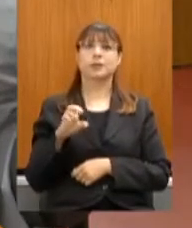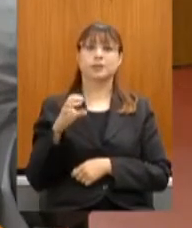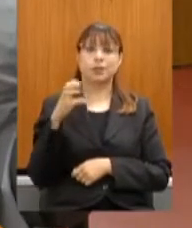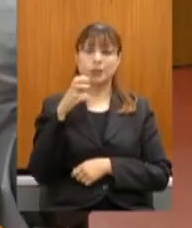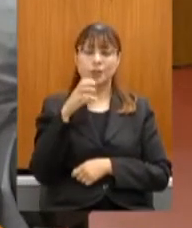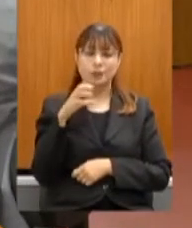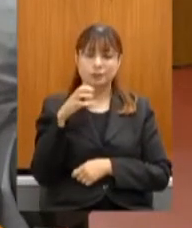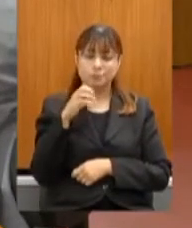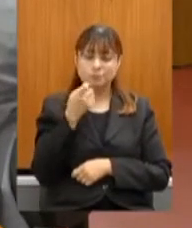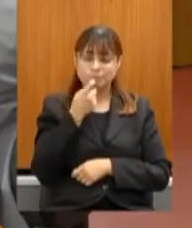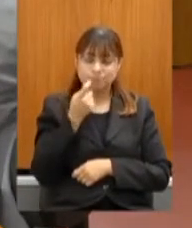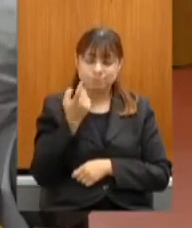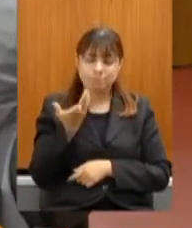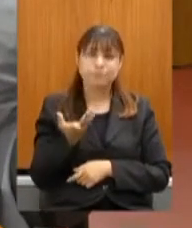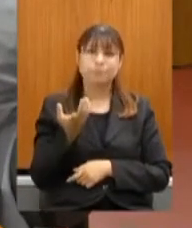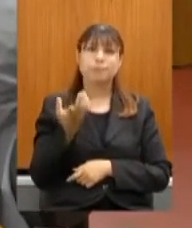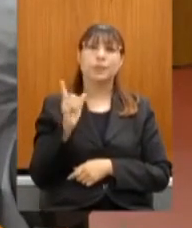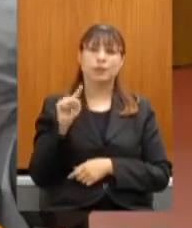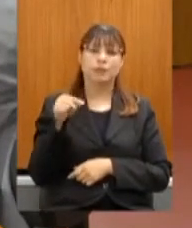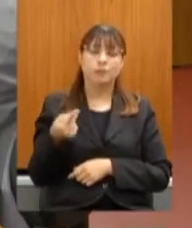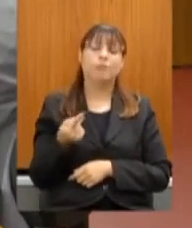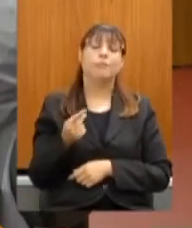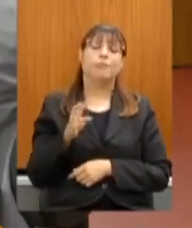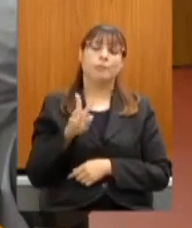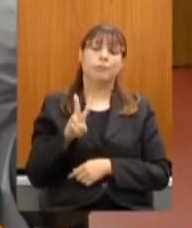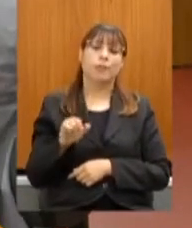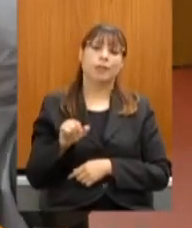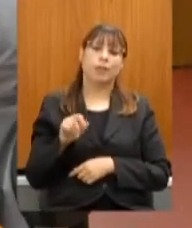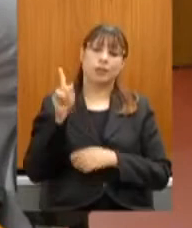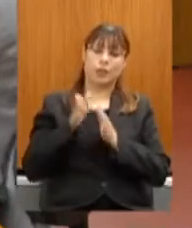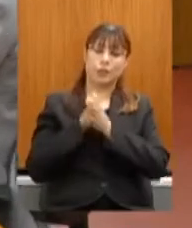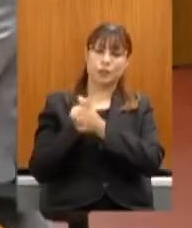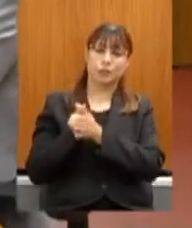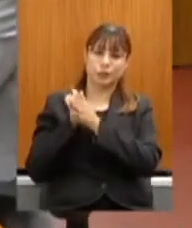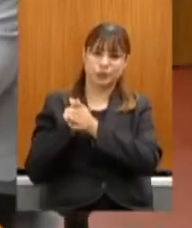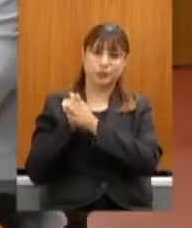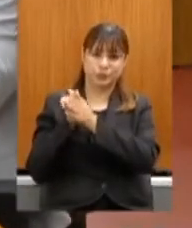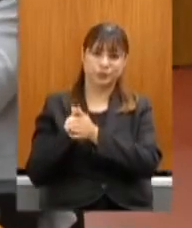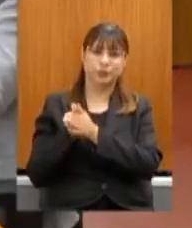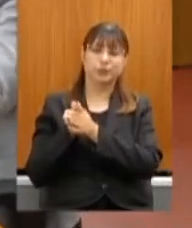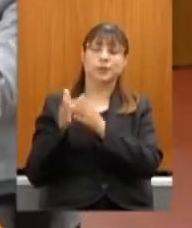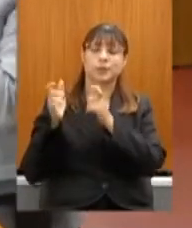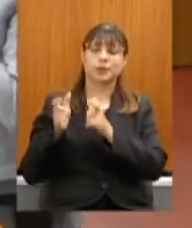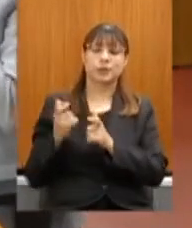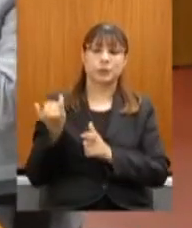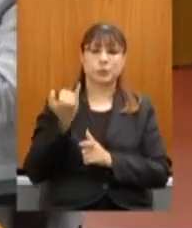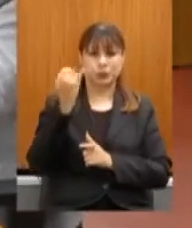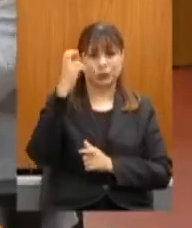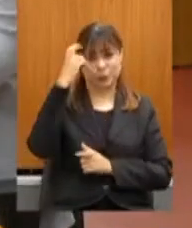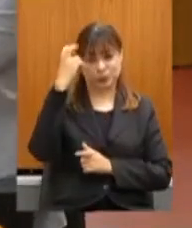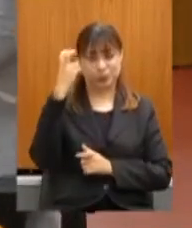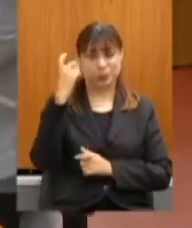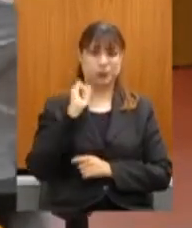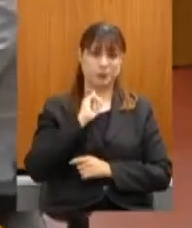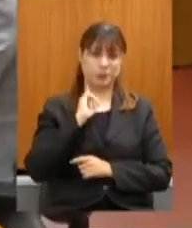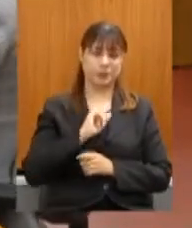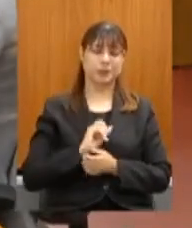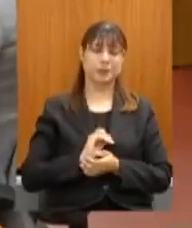Jequitinhonha, terra linda, fundante da nossa cultura mineira. Bem,